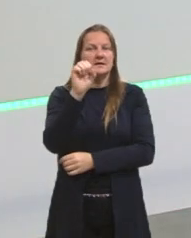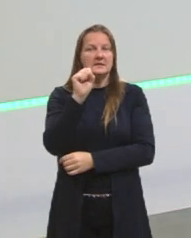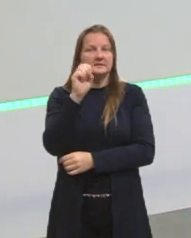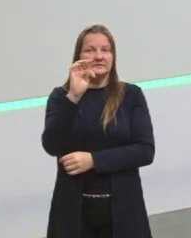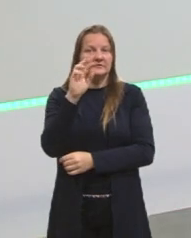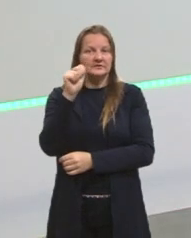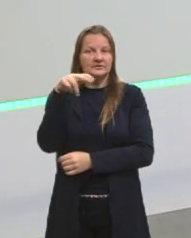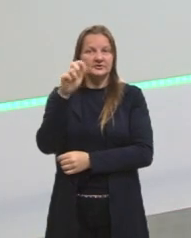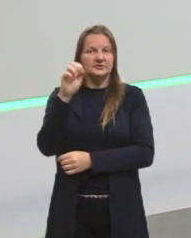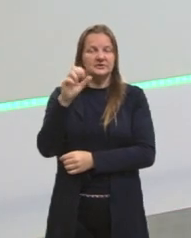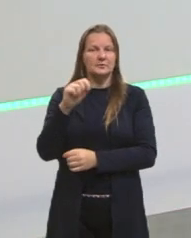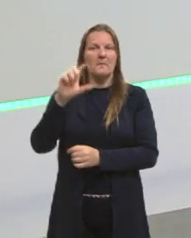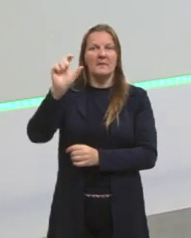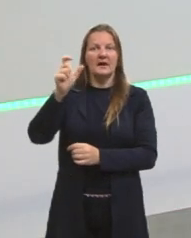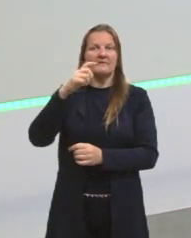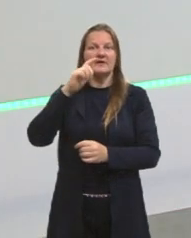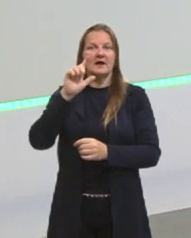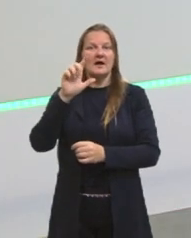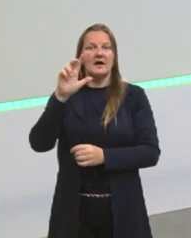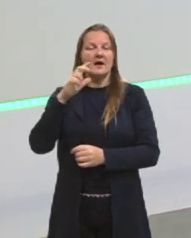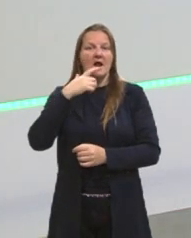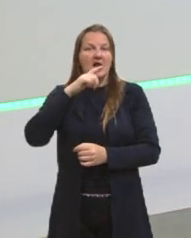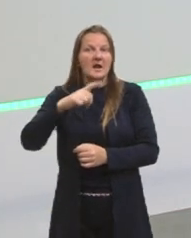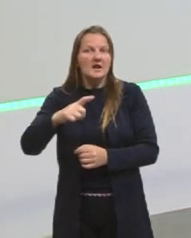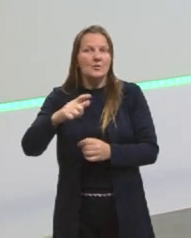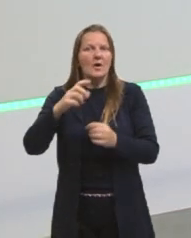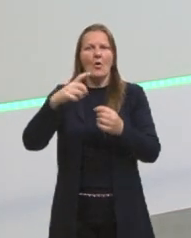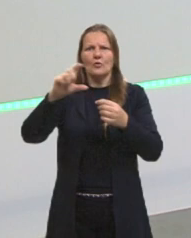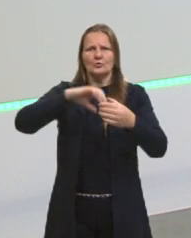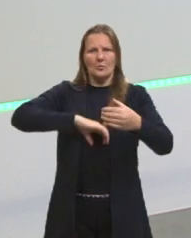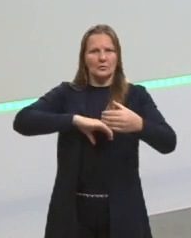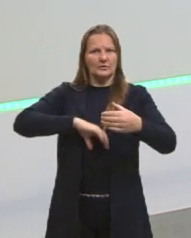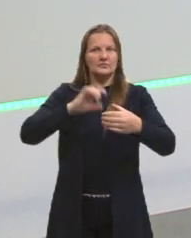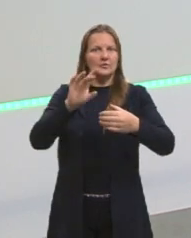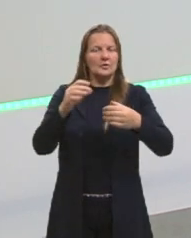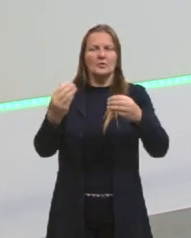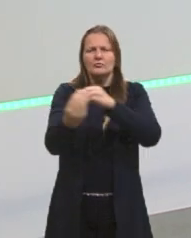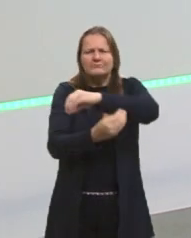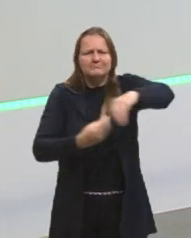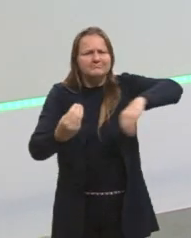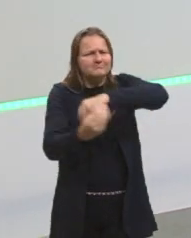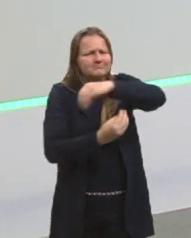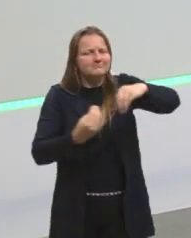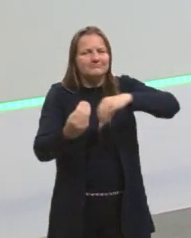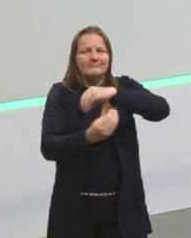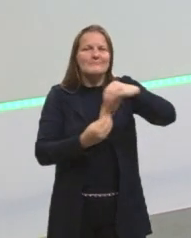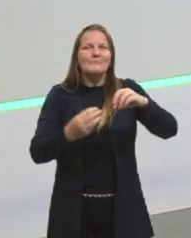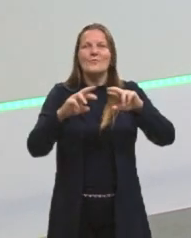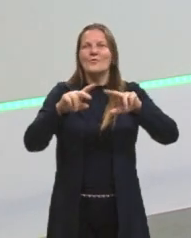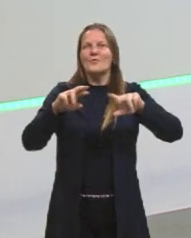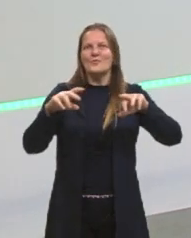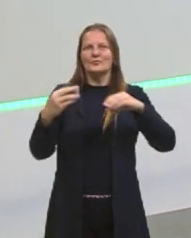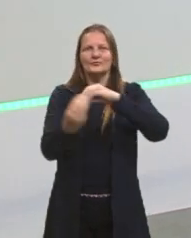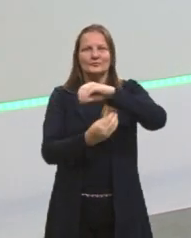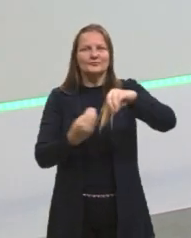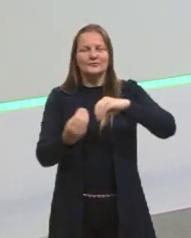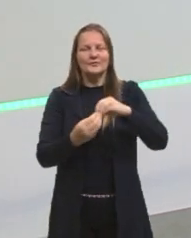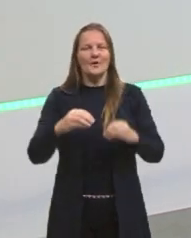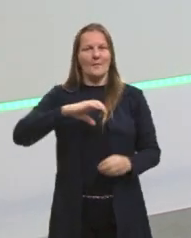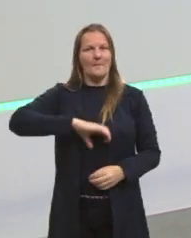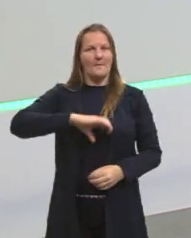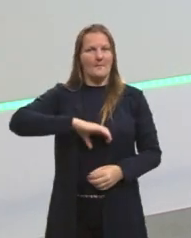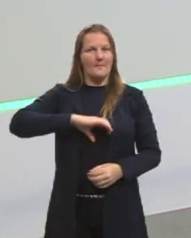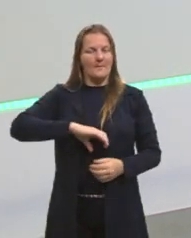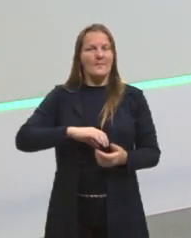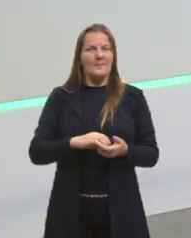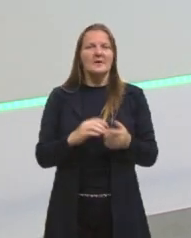E, gente, eu vou dizer para vocês assim, não é só na língua portuguesa. Claro que quando nós falamos em língua portuguesa,